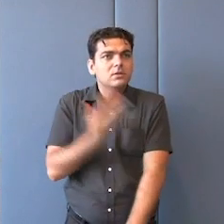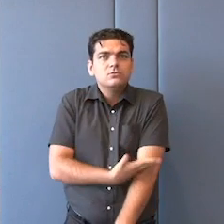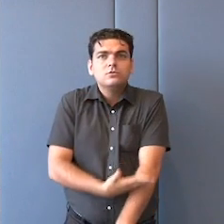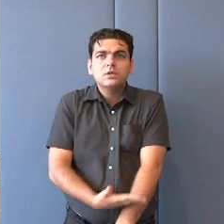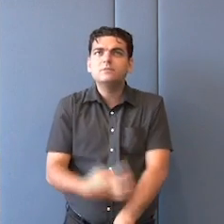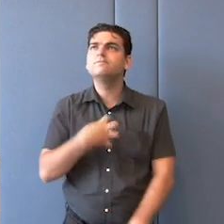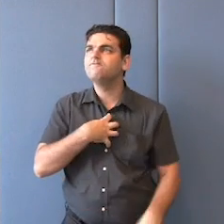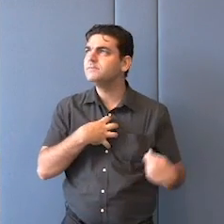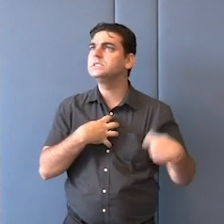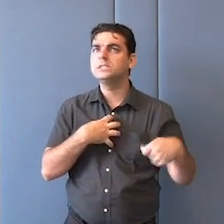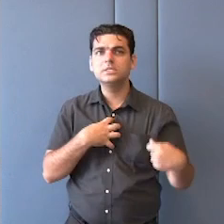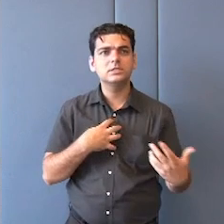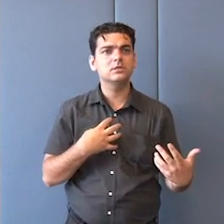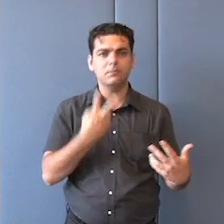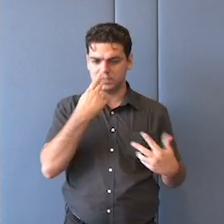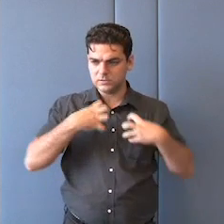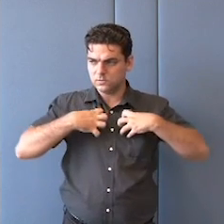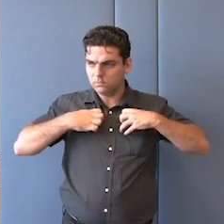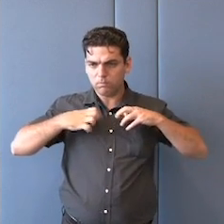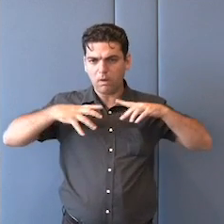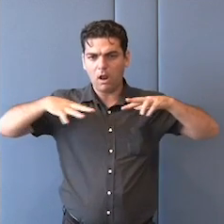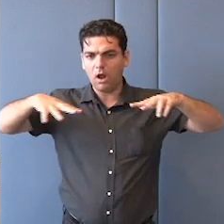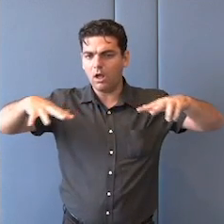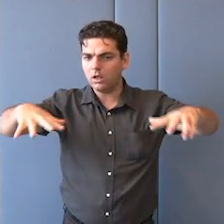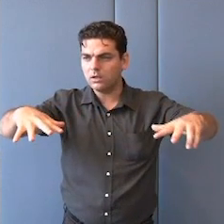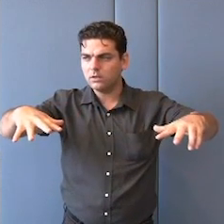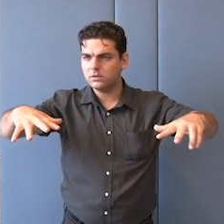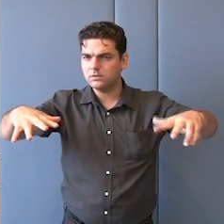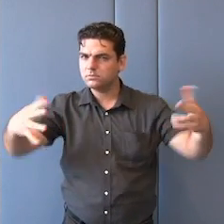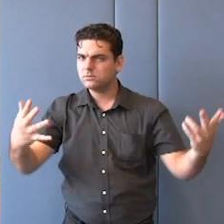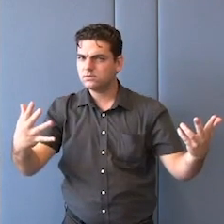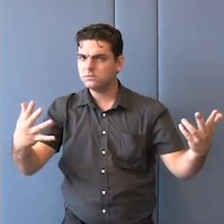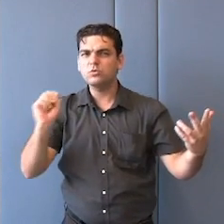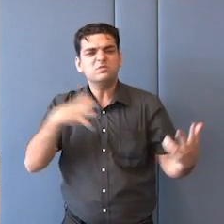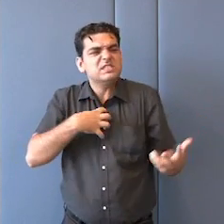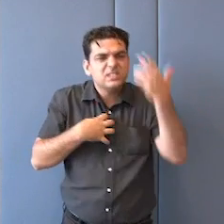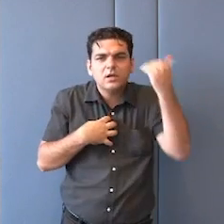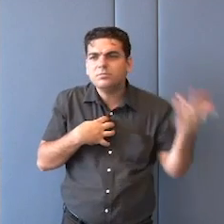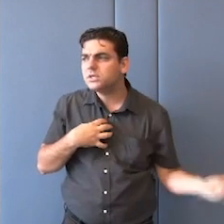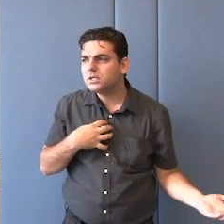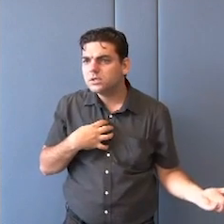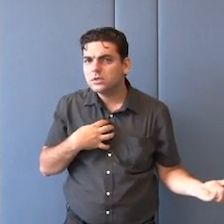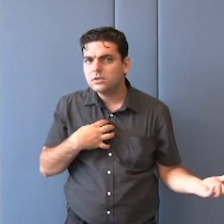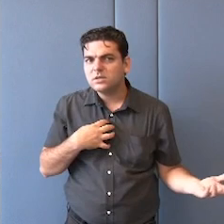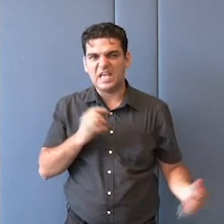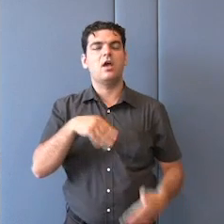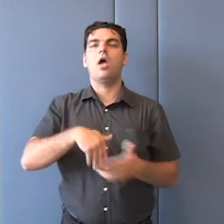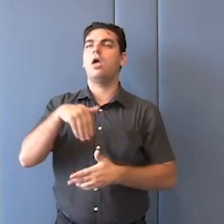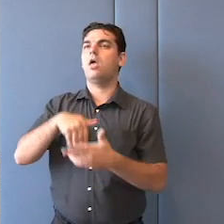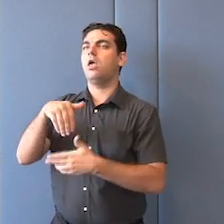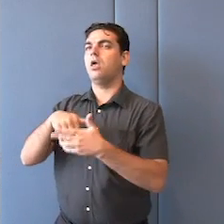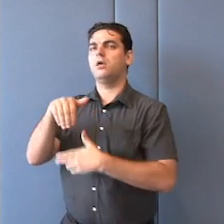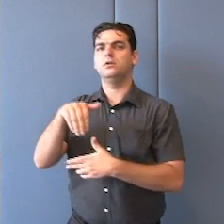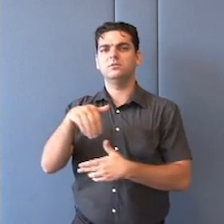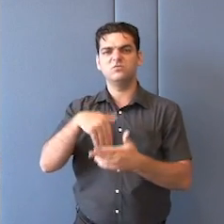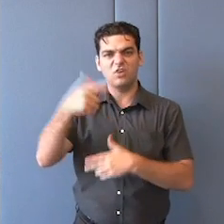colocar aí, porque o que é emanar? Emanar é uma coisa metafísica, não é simplesmente a questão do voto, ou simplesmente a questão